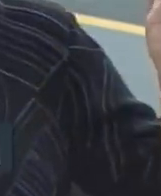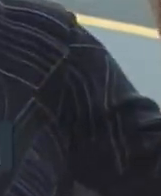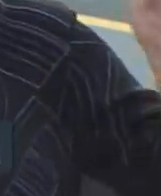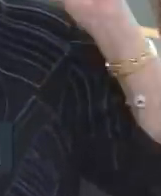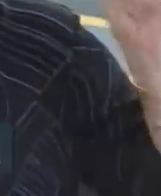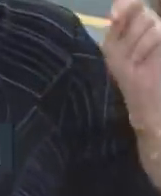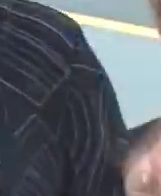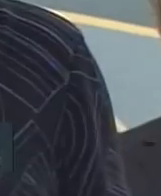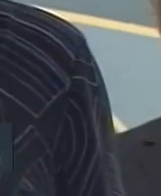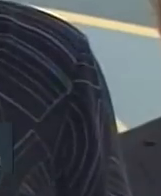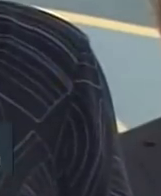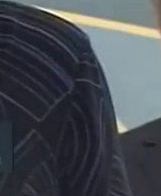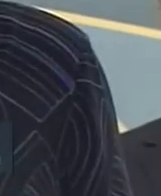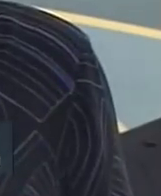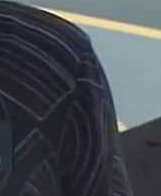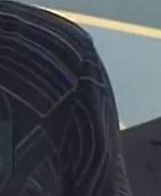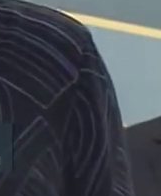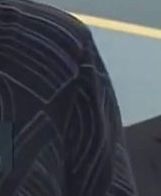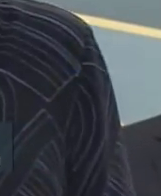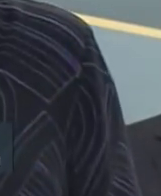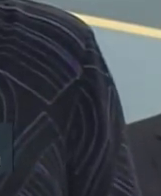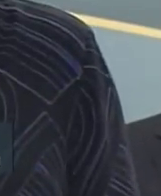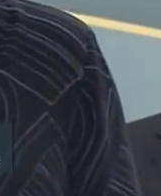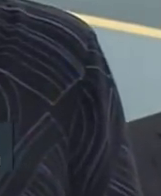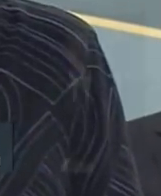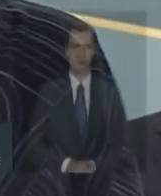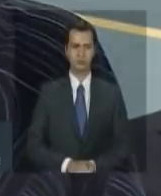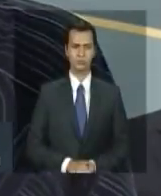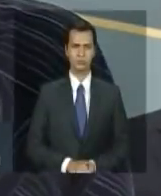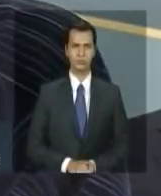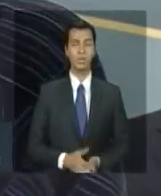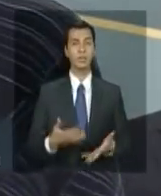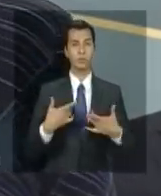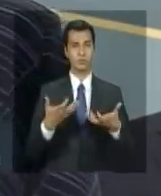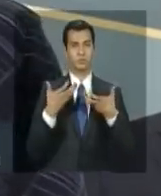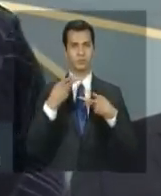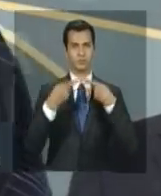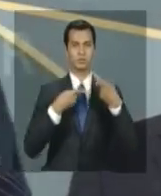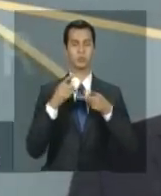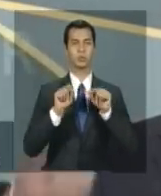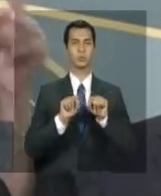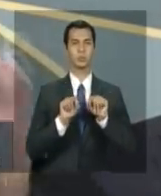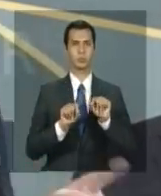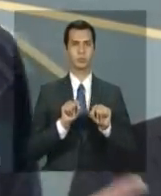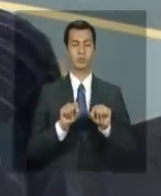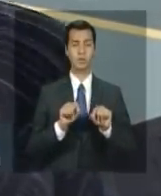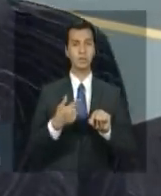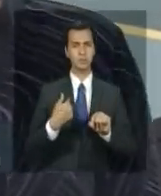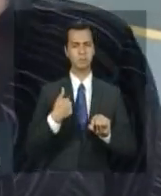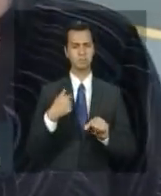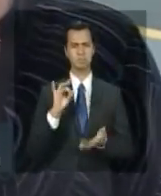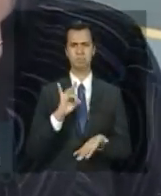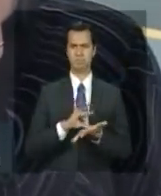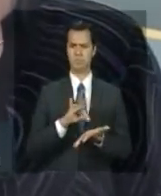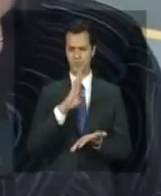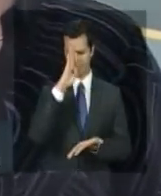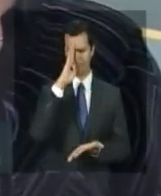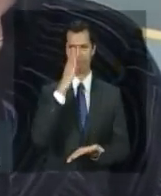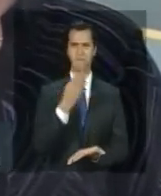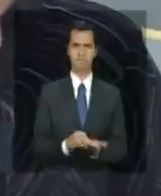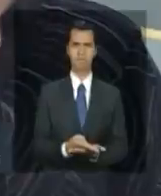acesso à oportunidade eu queria dizer que eu tenho extrema segurança